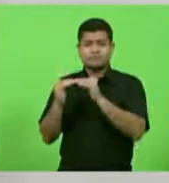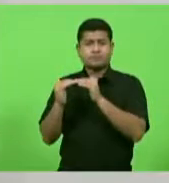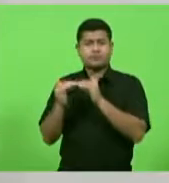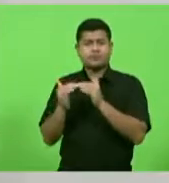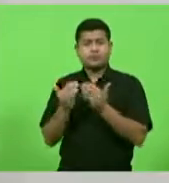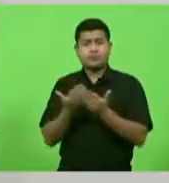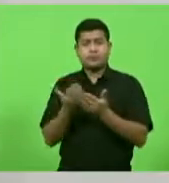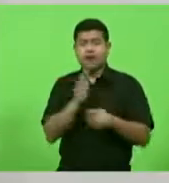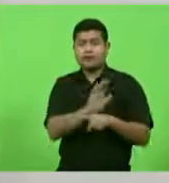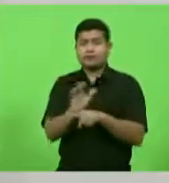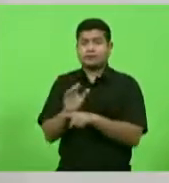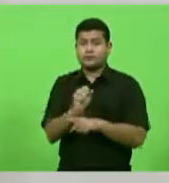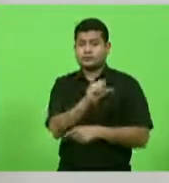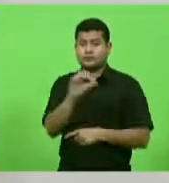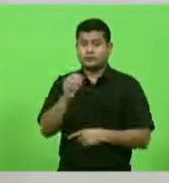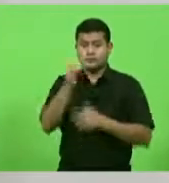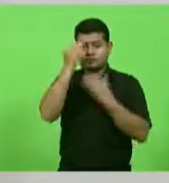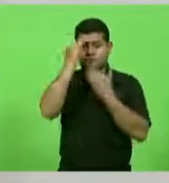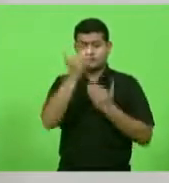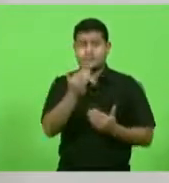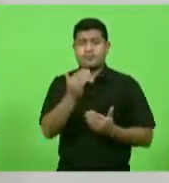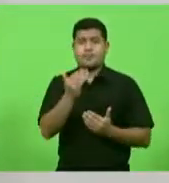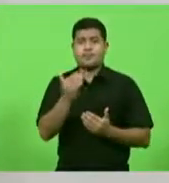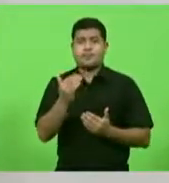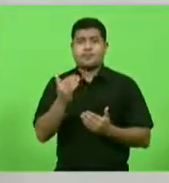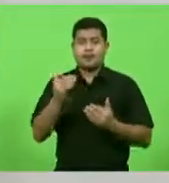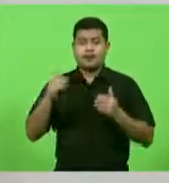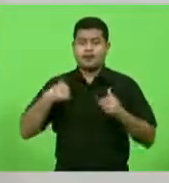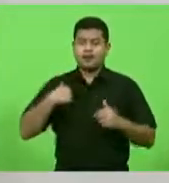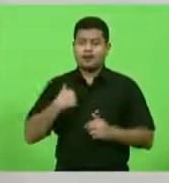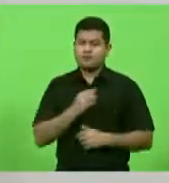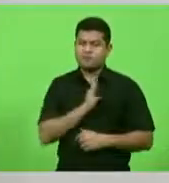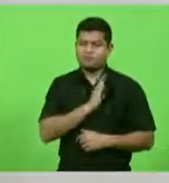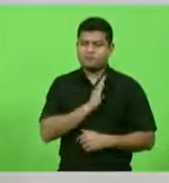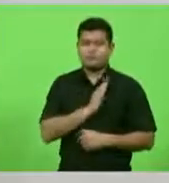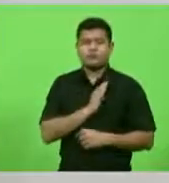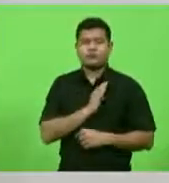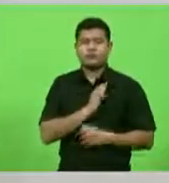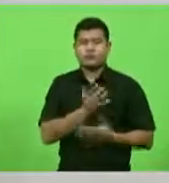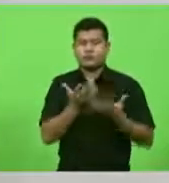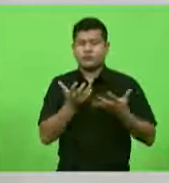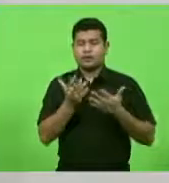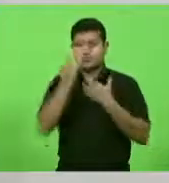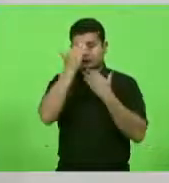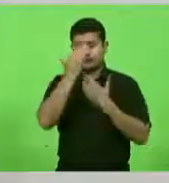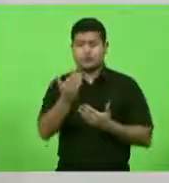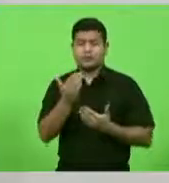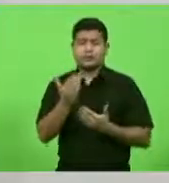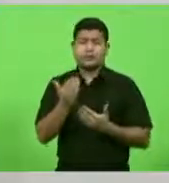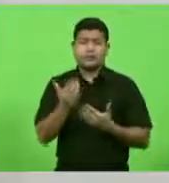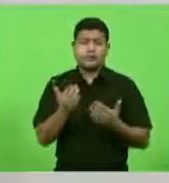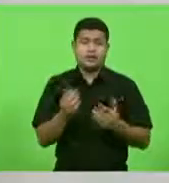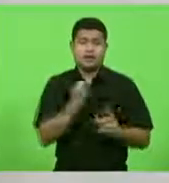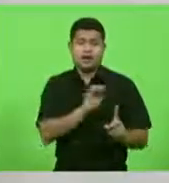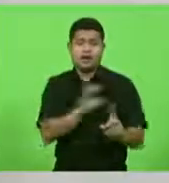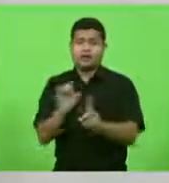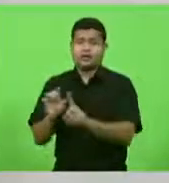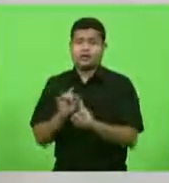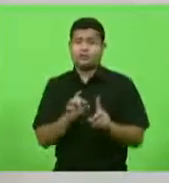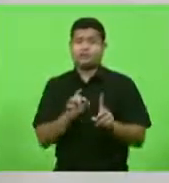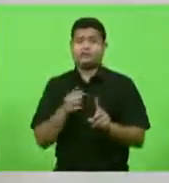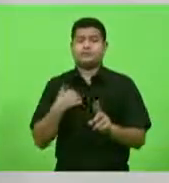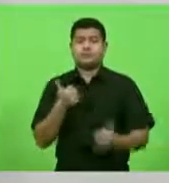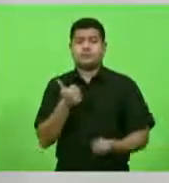dos catarinenses. Muito obrigado aqui do fundo do coração a todos os senhores deputados e senhoras deputadas pelo